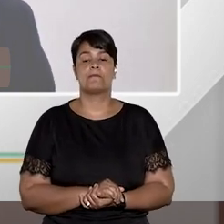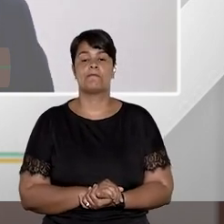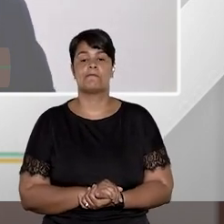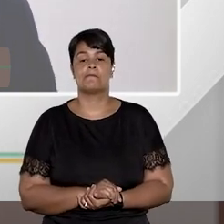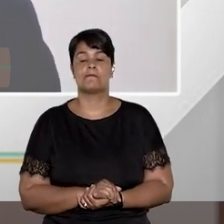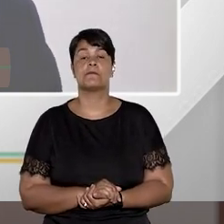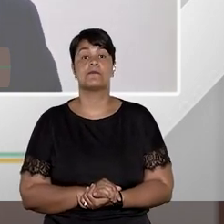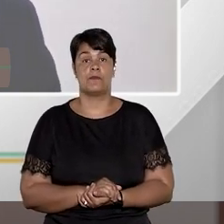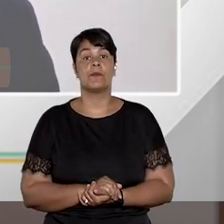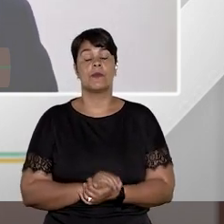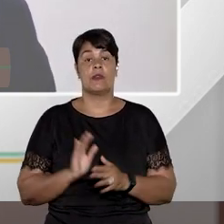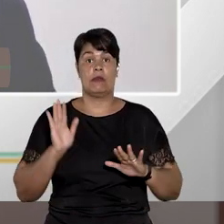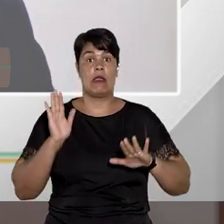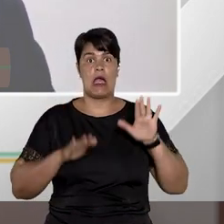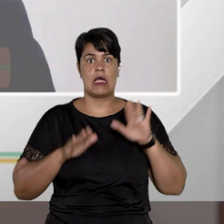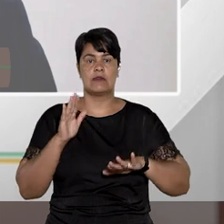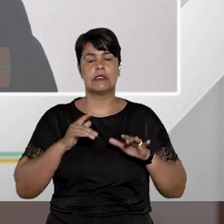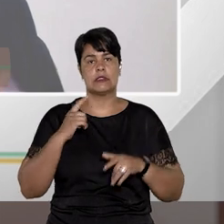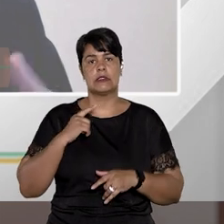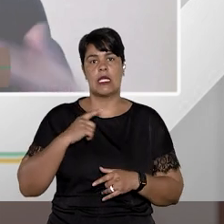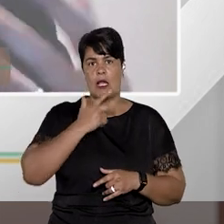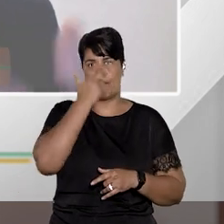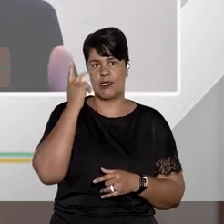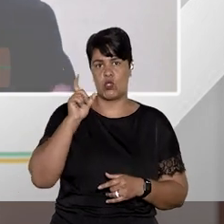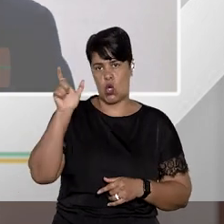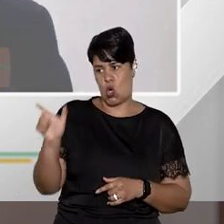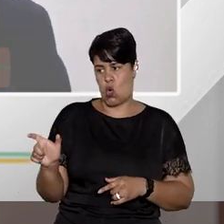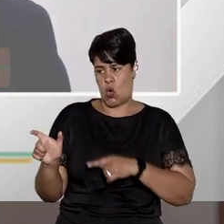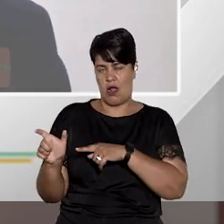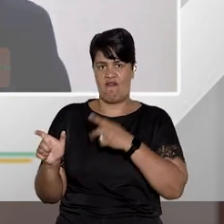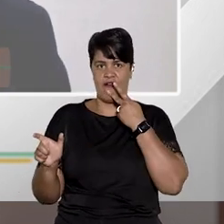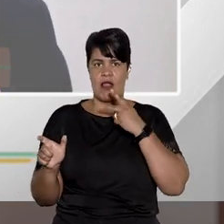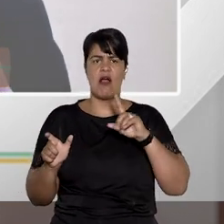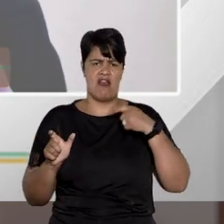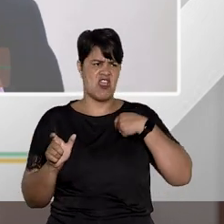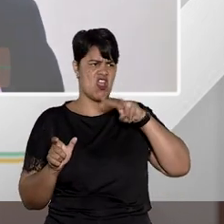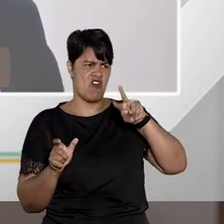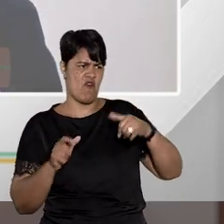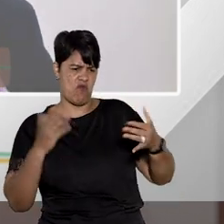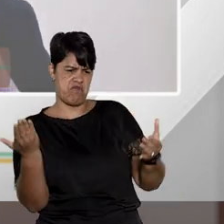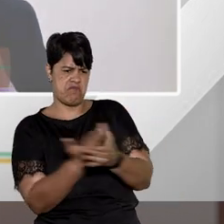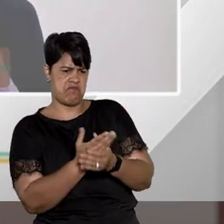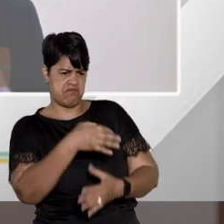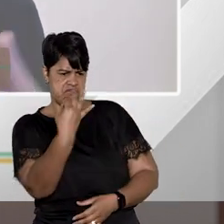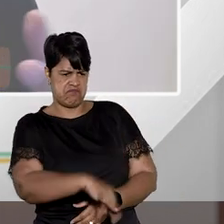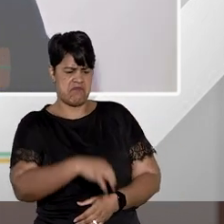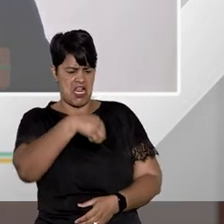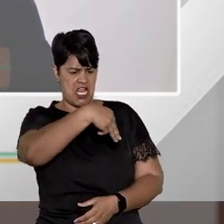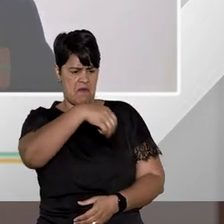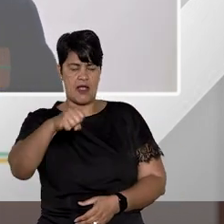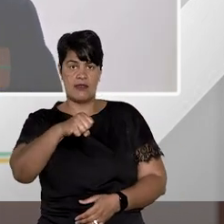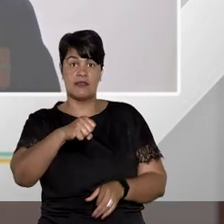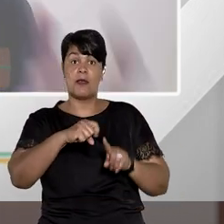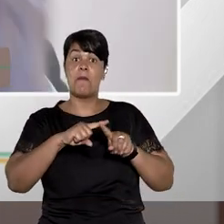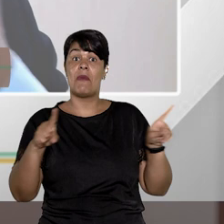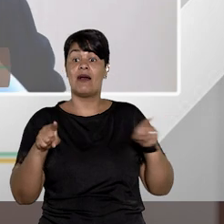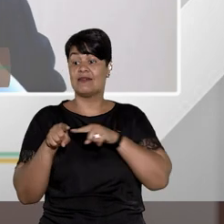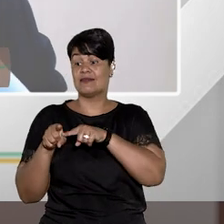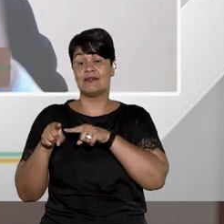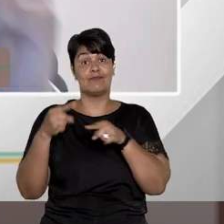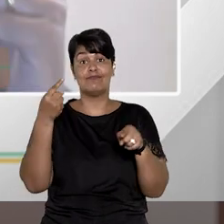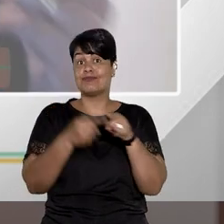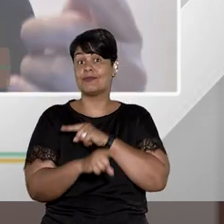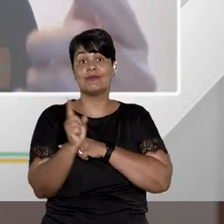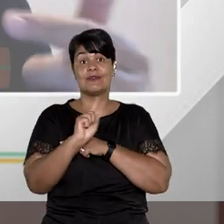corpus, muitas vezes, a gente vê a pessoa falar assim, vou entrar com o mandato de segurança, e nem era a ferramenta mais adequada, mas